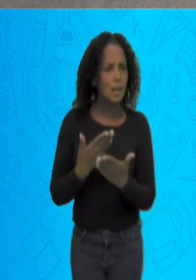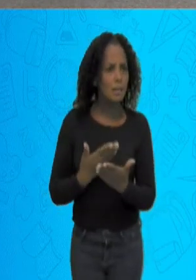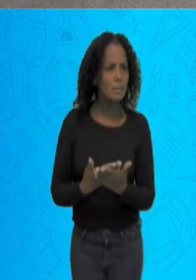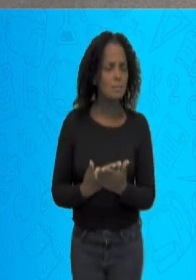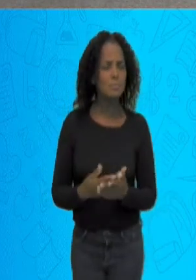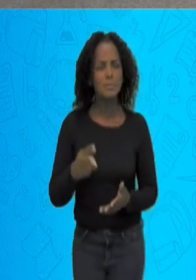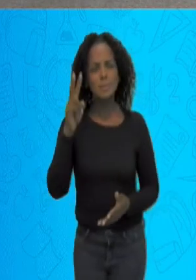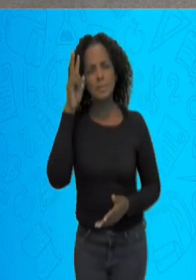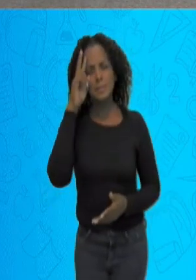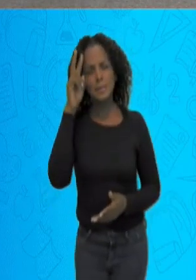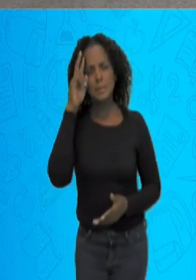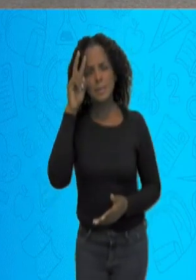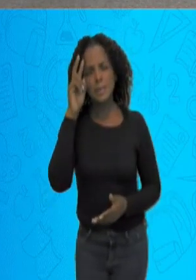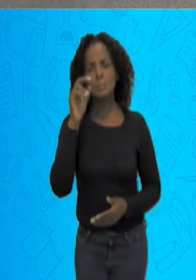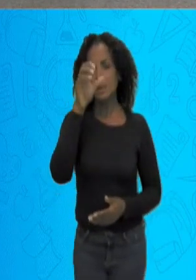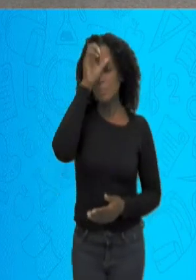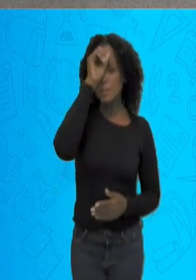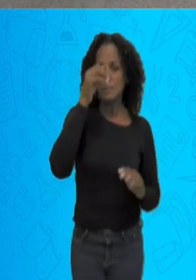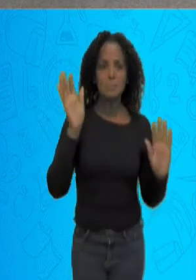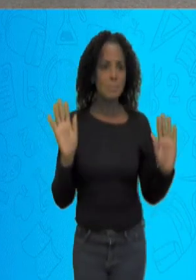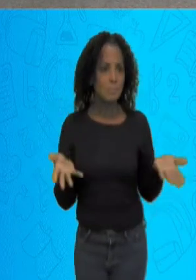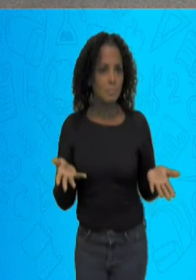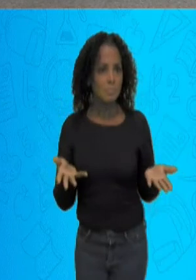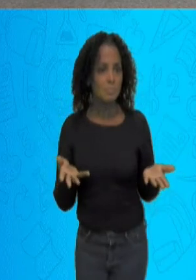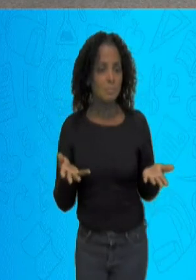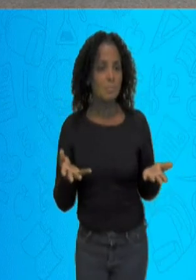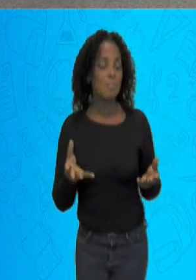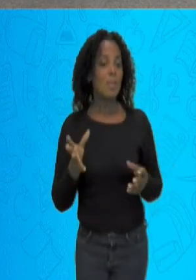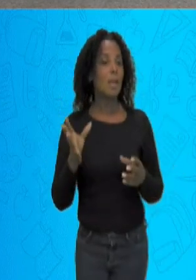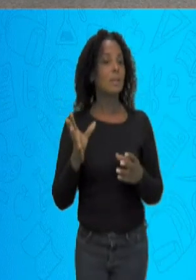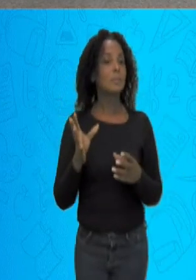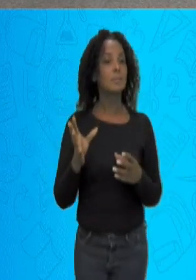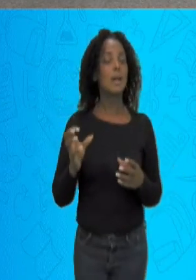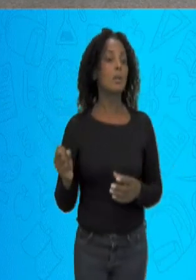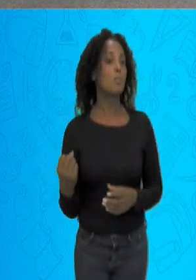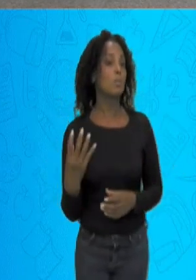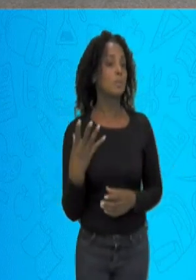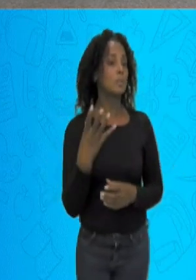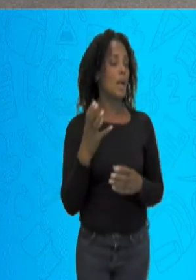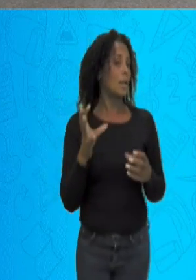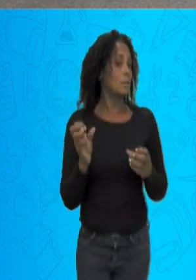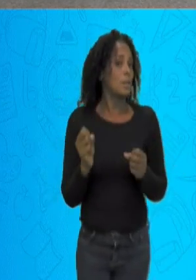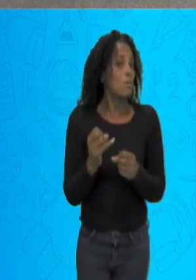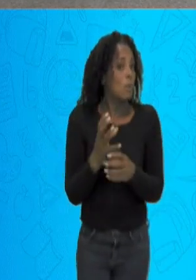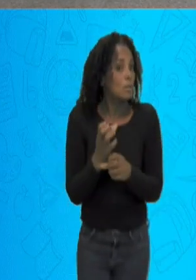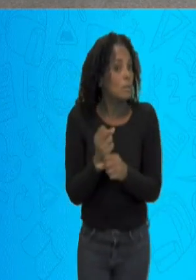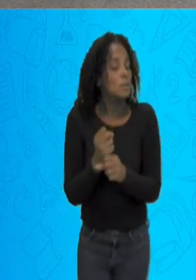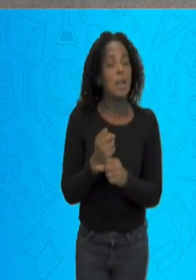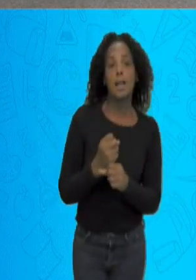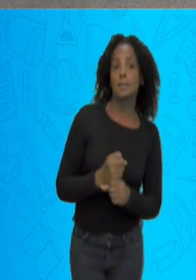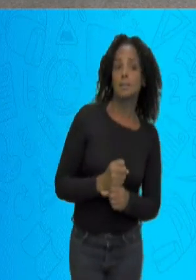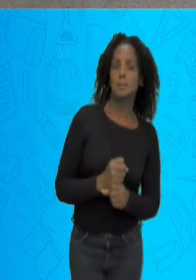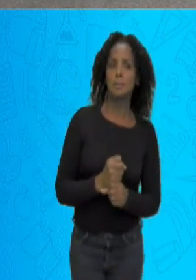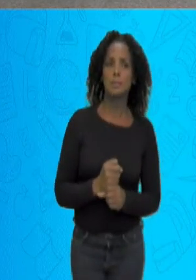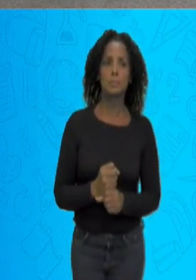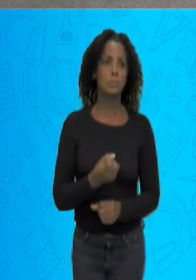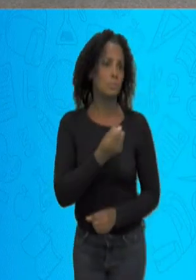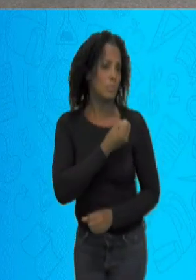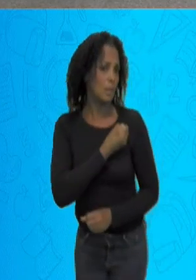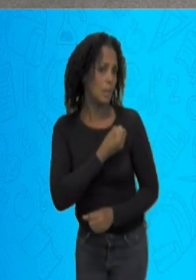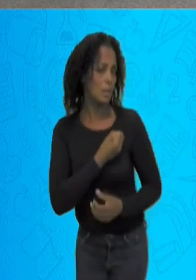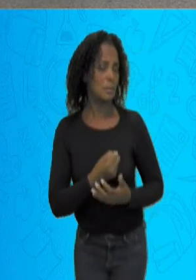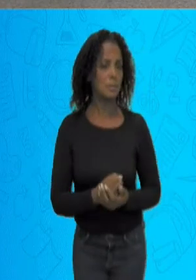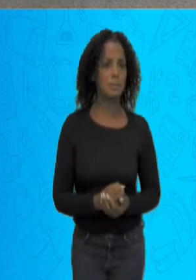Vocês lembram o que vocês aprenderam hoje? As quantidades relacionadas com os numerais.